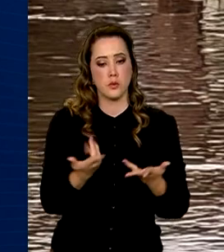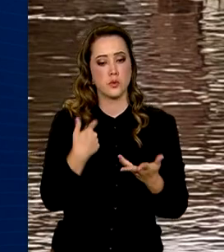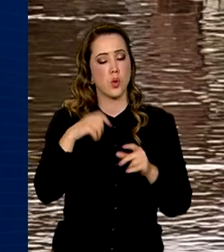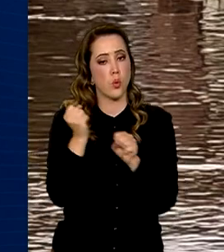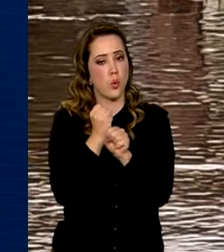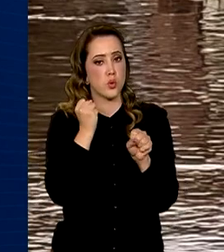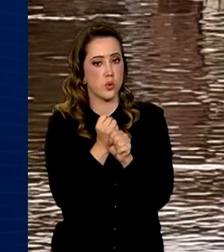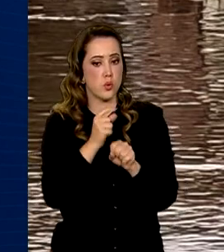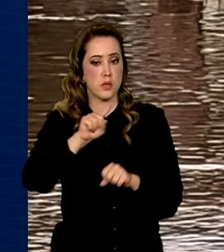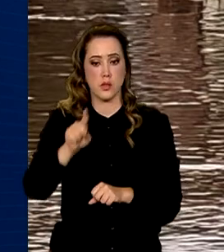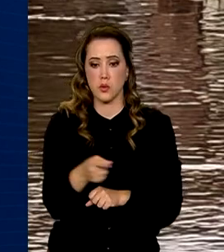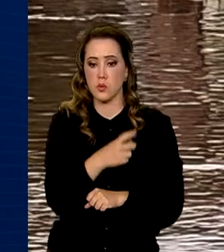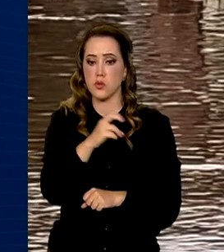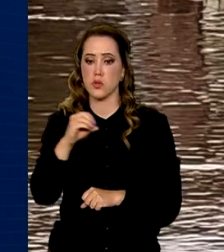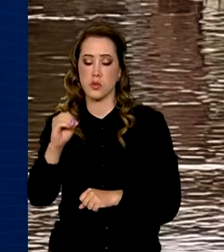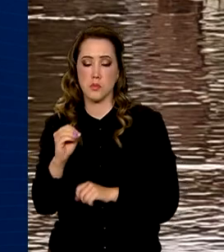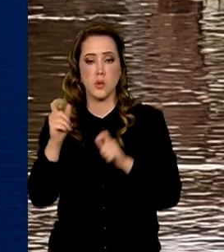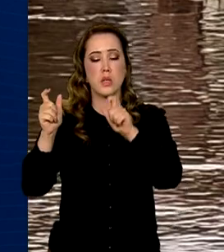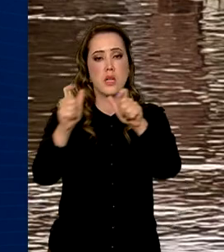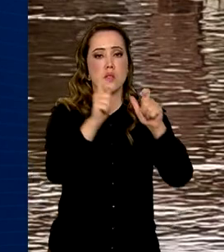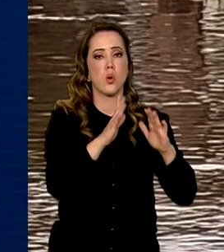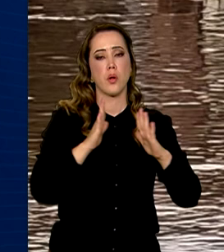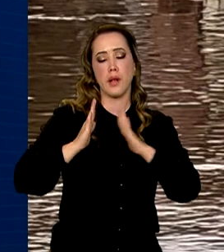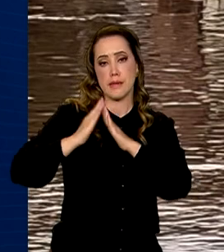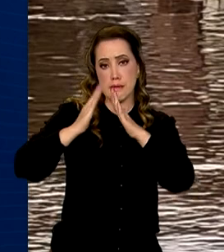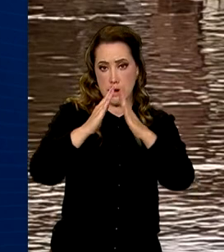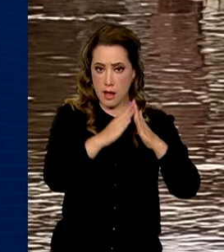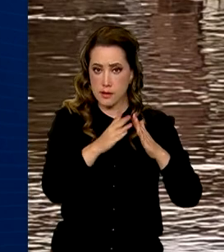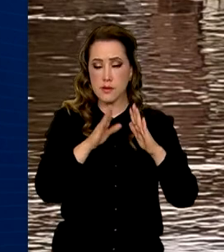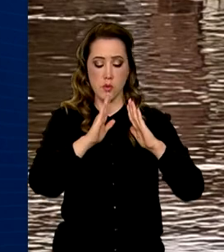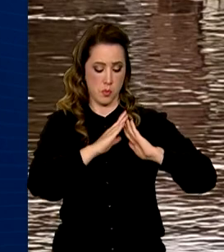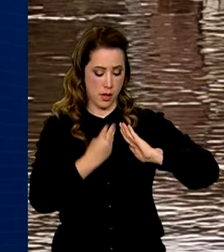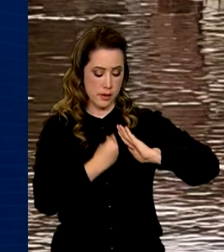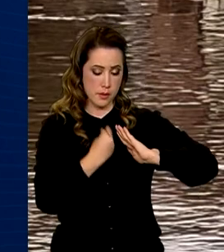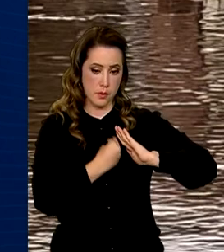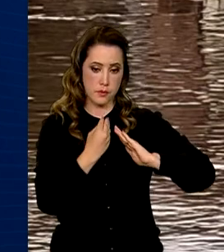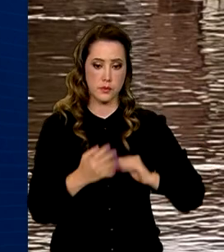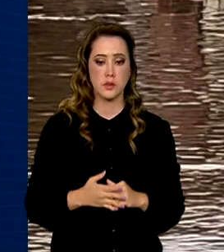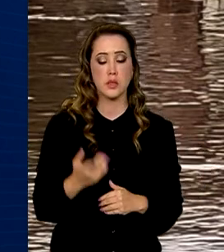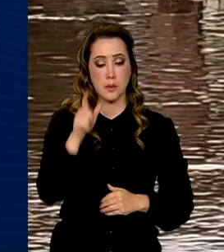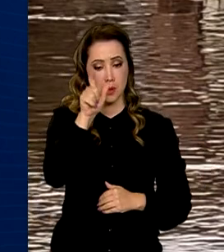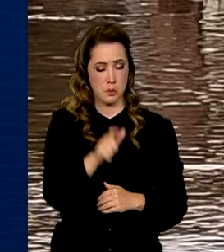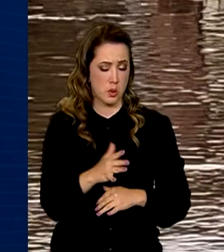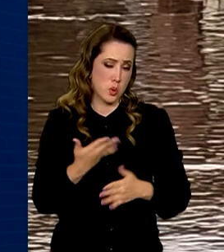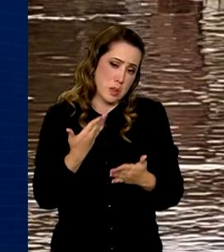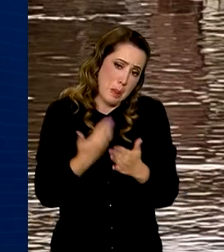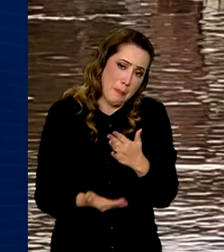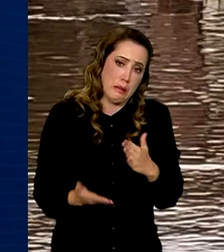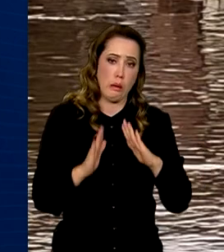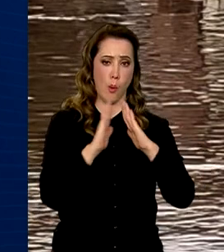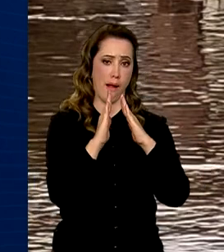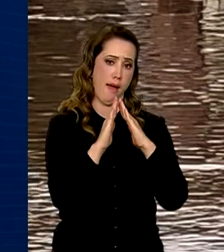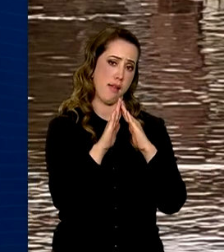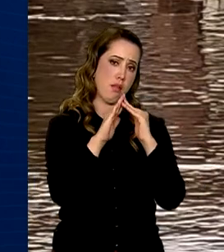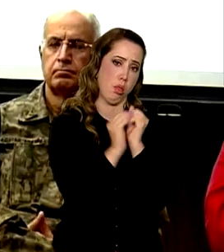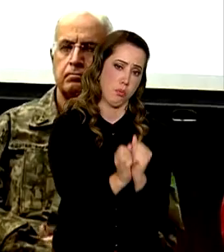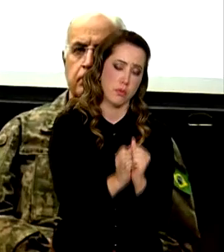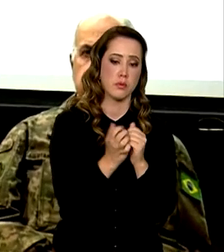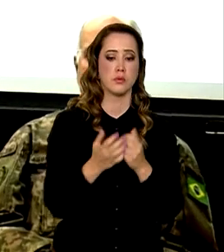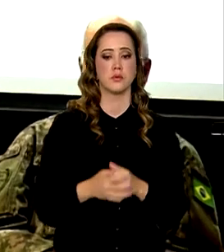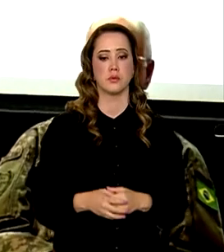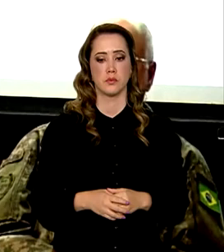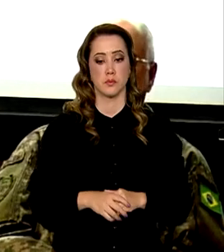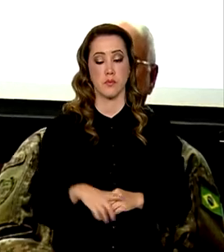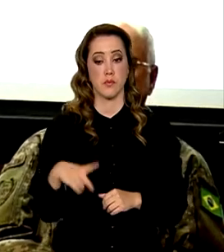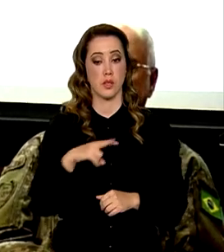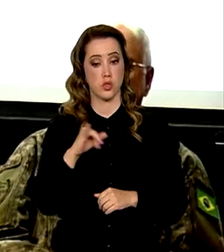construção de 1.500 unidades habitacionais extras pelo Minha Casa Minha Vida para quem foi atingido pelas enchentes no Estado. Vamos